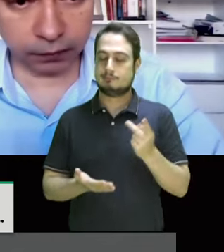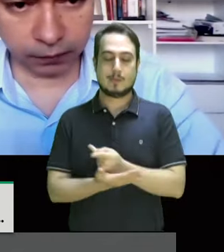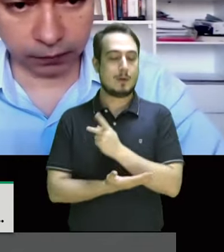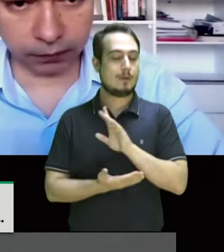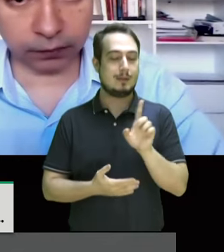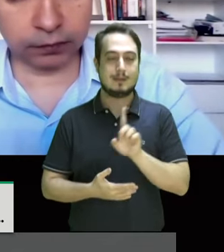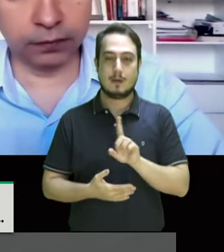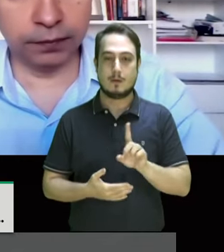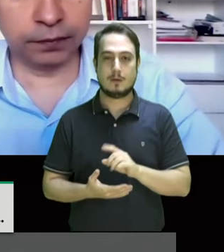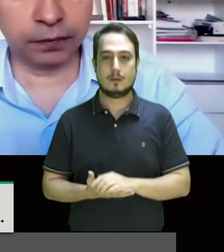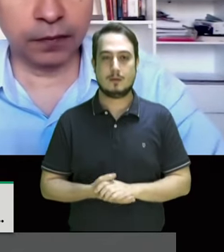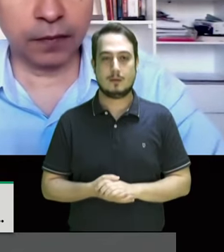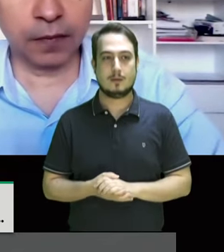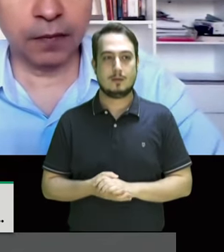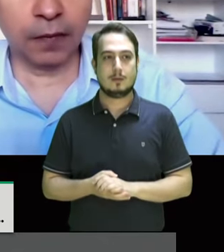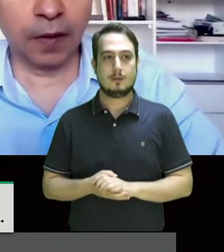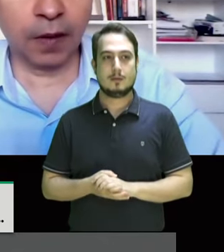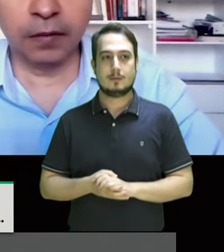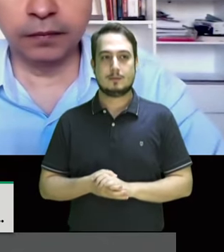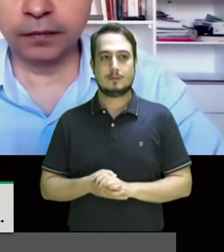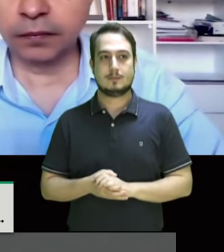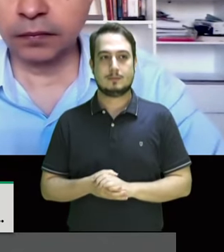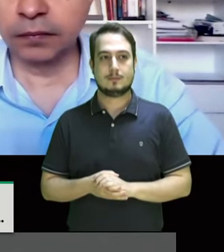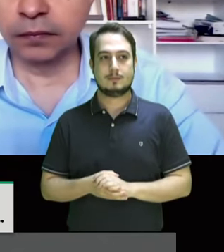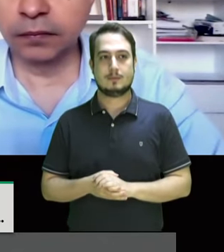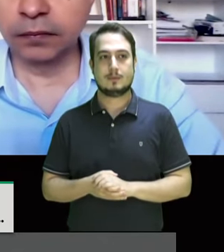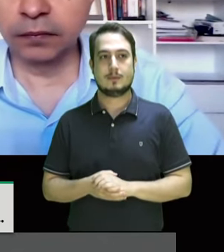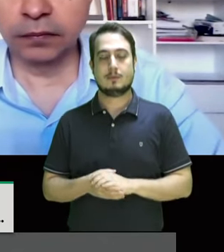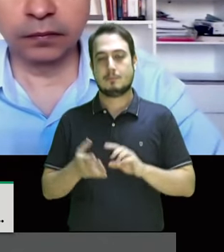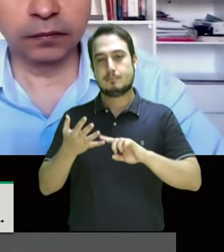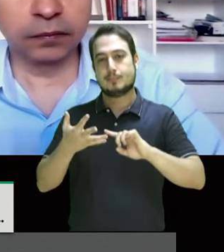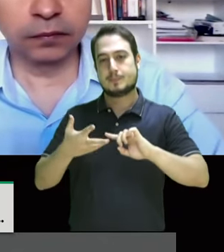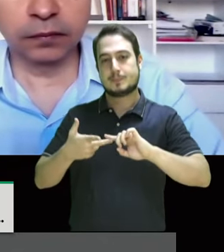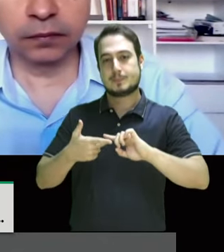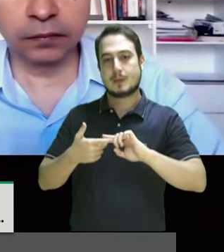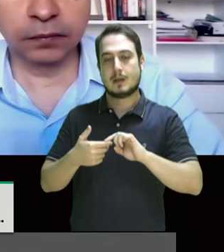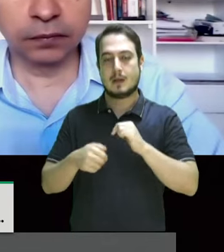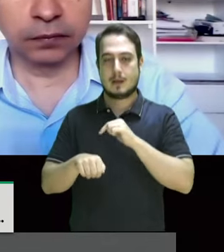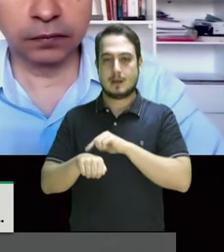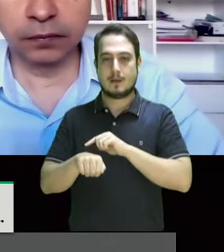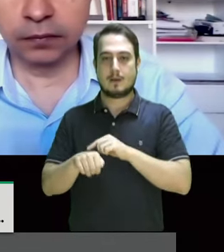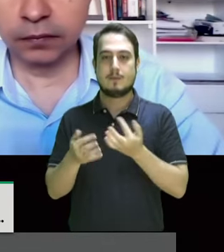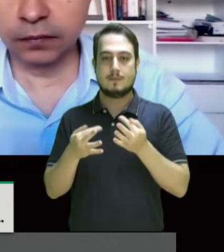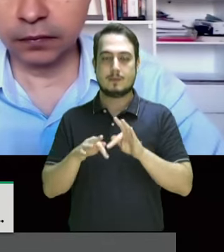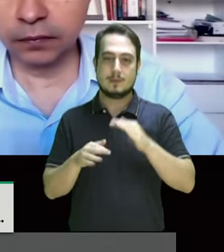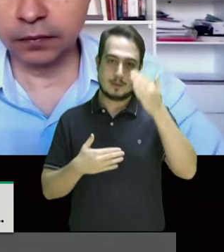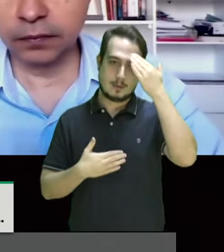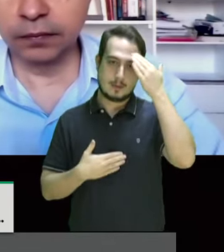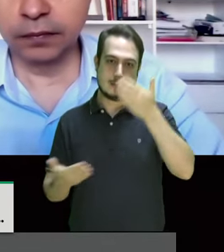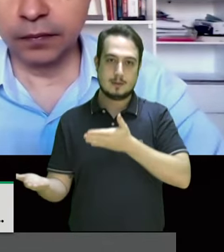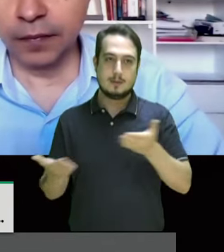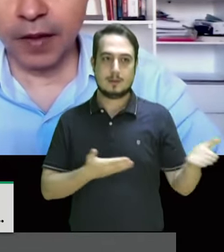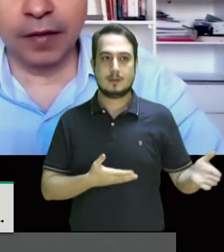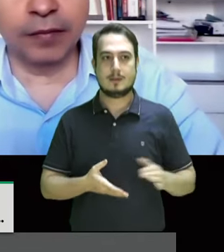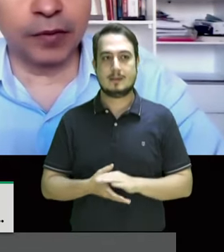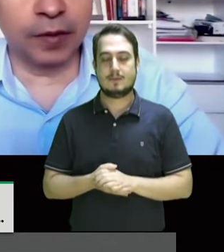então com essas ponderações né eu encerro e agradeço mais uma vez o convite